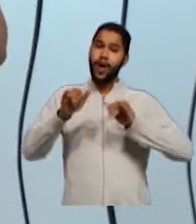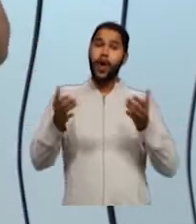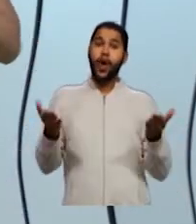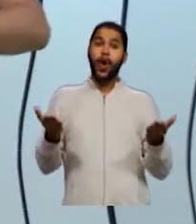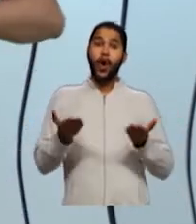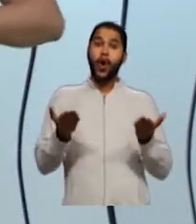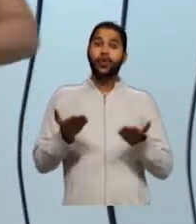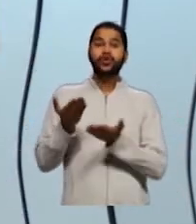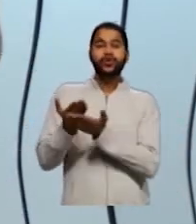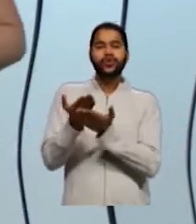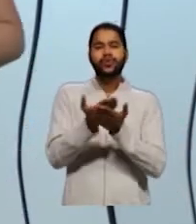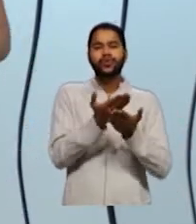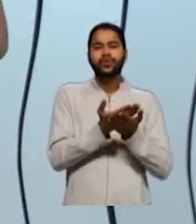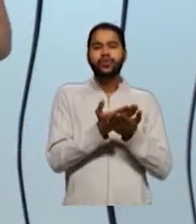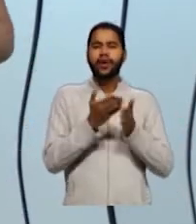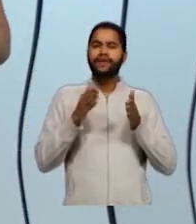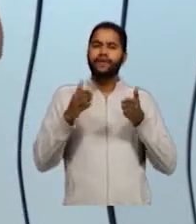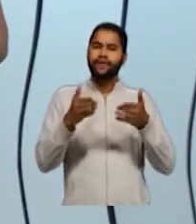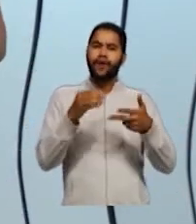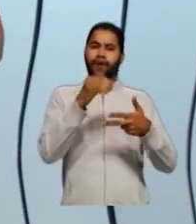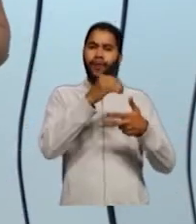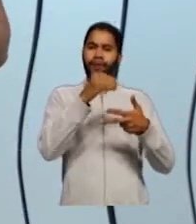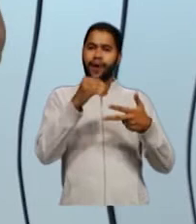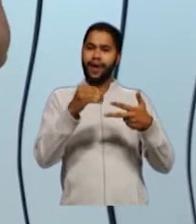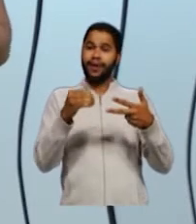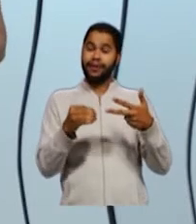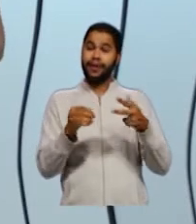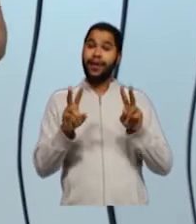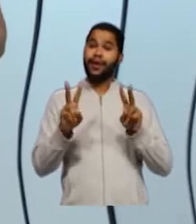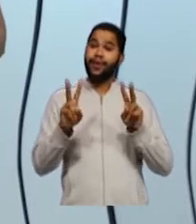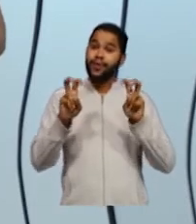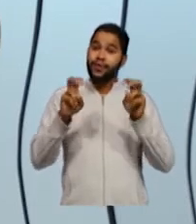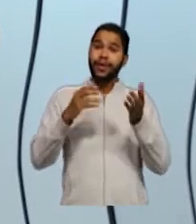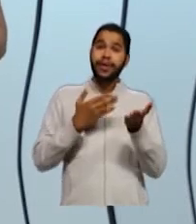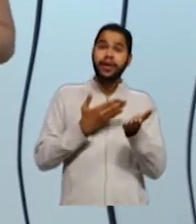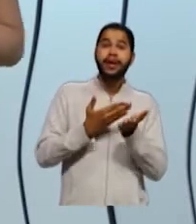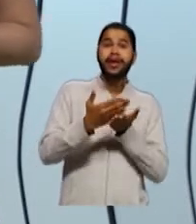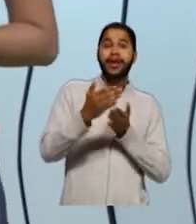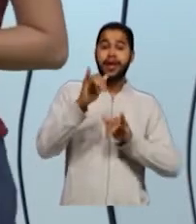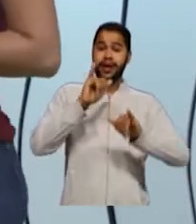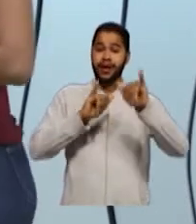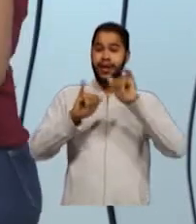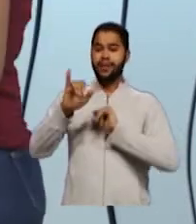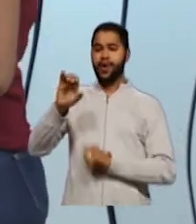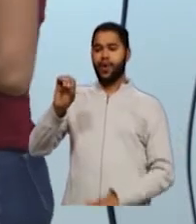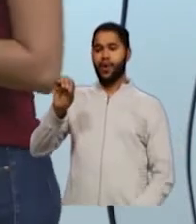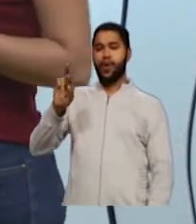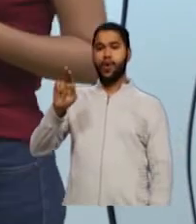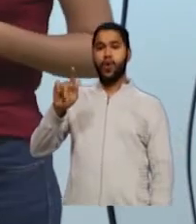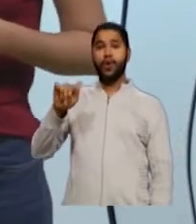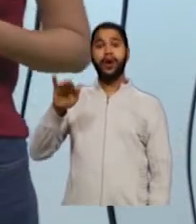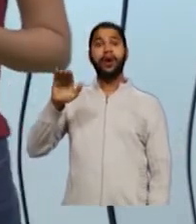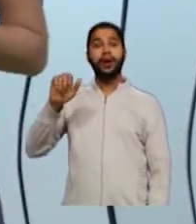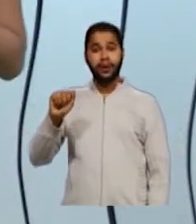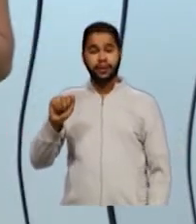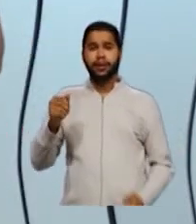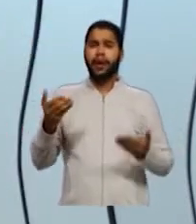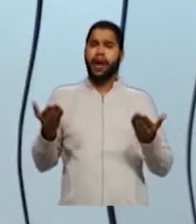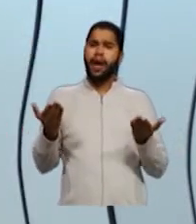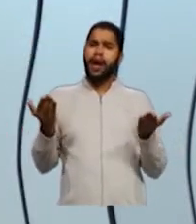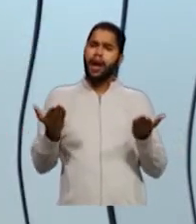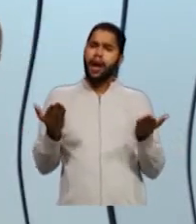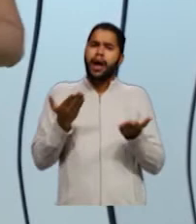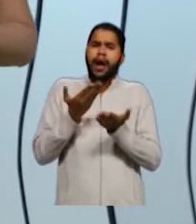gente estudar questões do Enem. O tema de hoje é Introdução à Química Orgânica. Bom, a aula de hoje eu vou